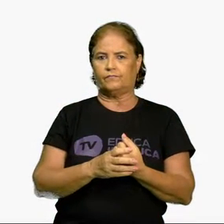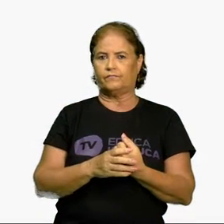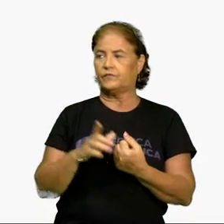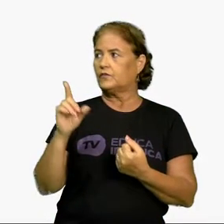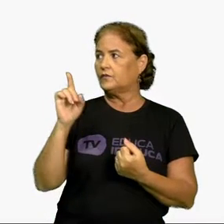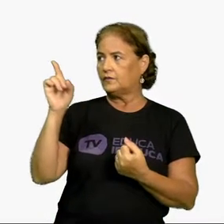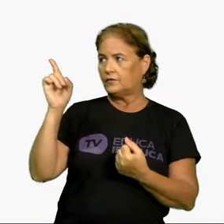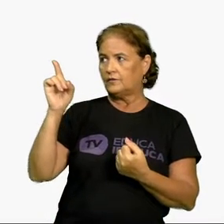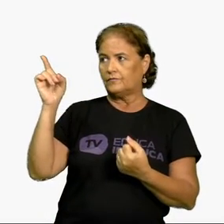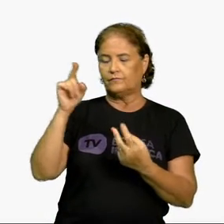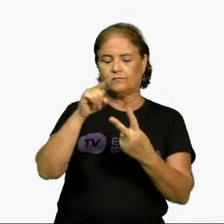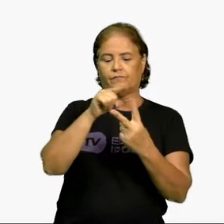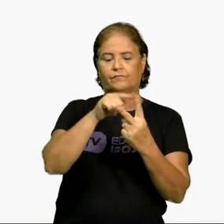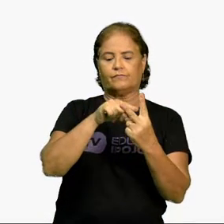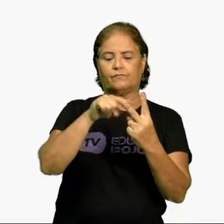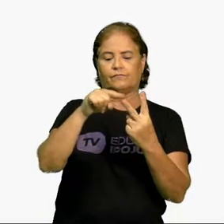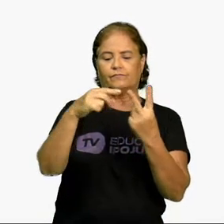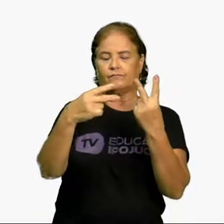raiz quadrada de 2.